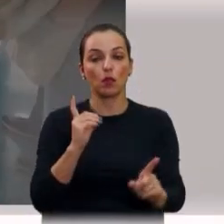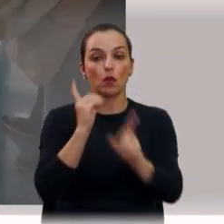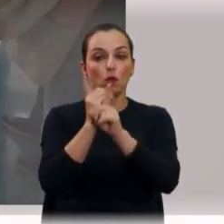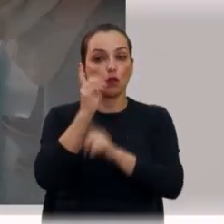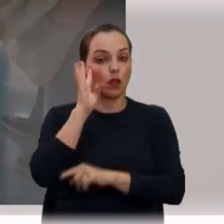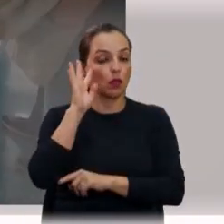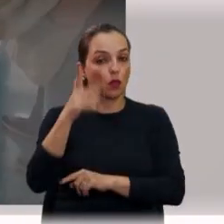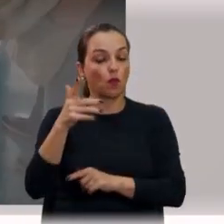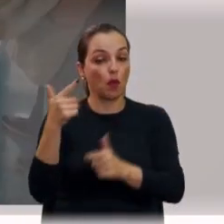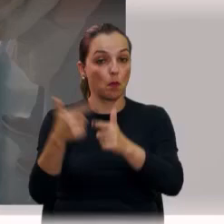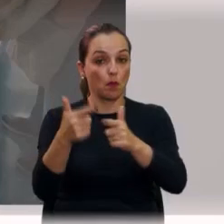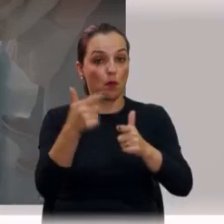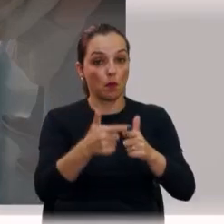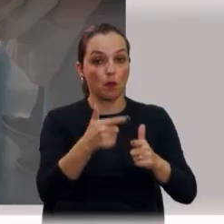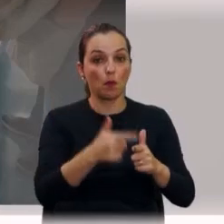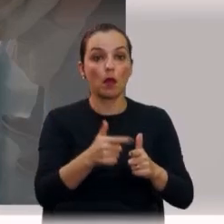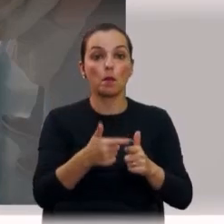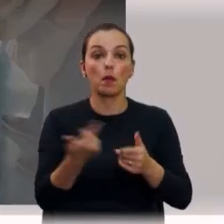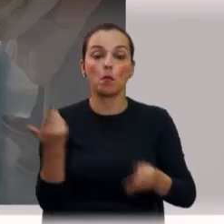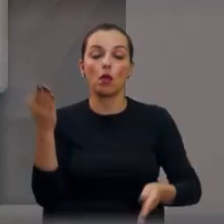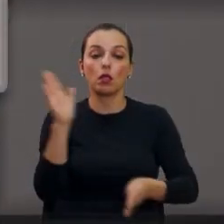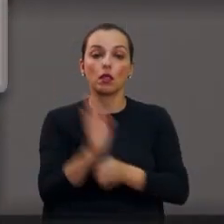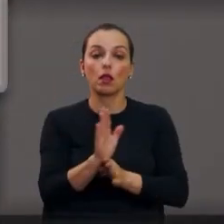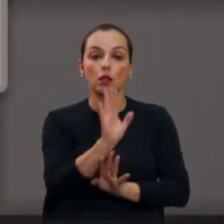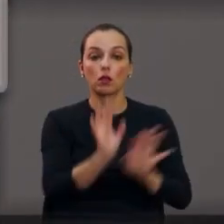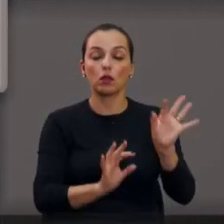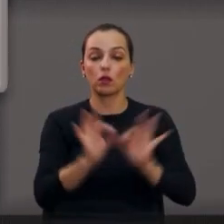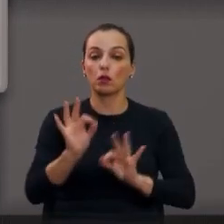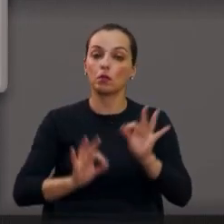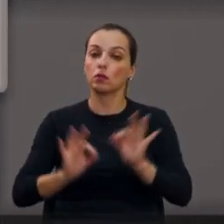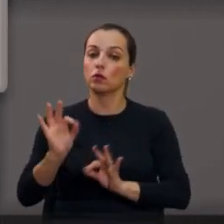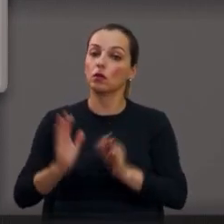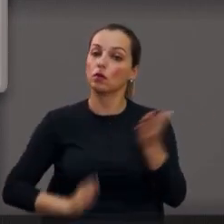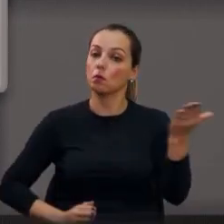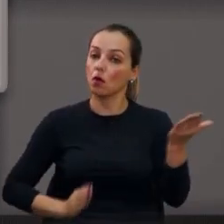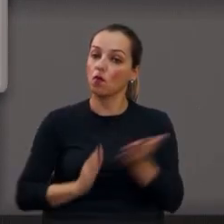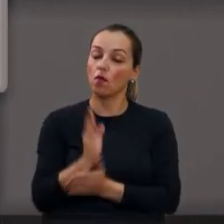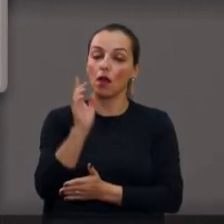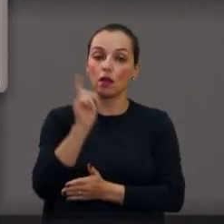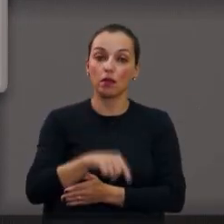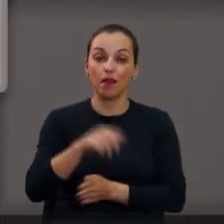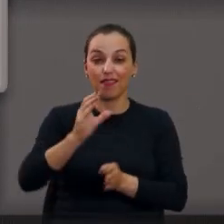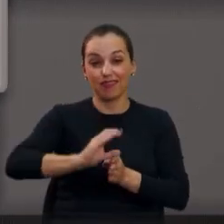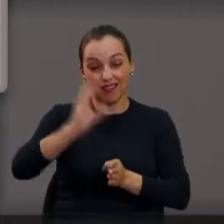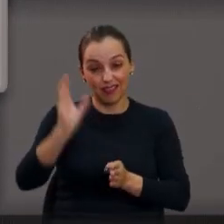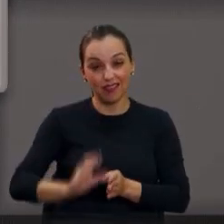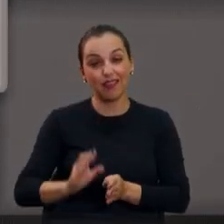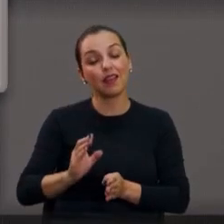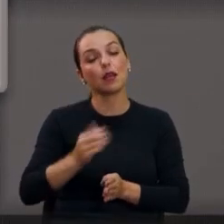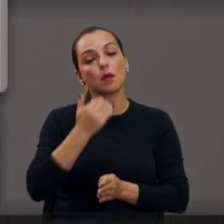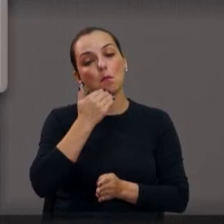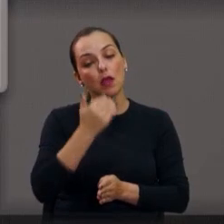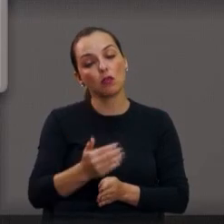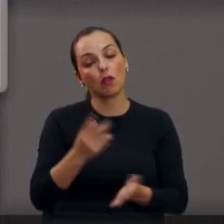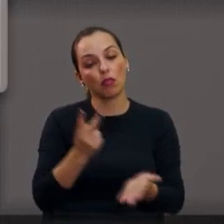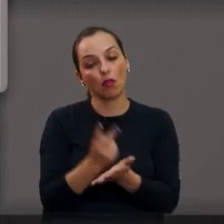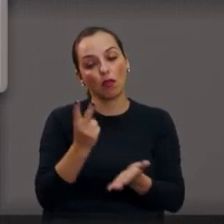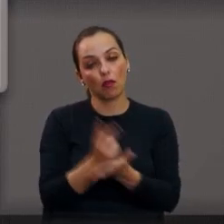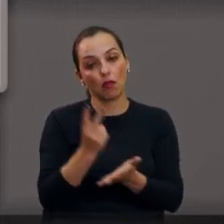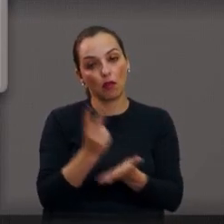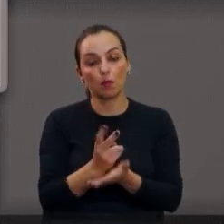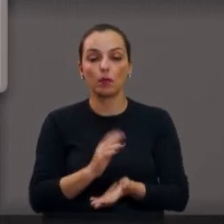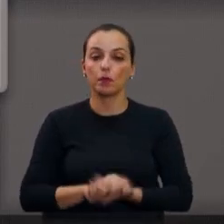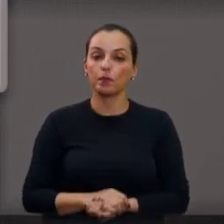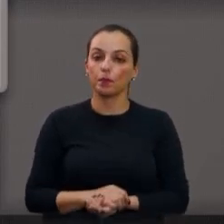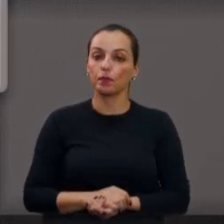melhora no atendimento e na aprovação de projeto, que é uma demanda dessa casa que ninguém aguenta mais. O que